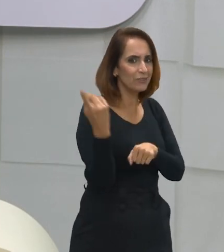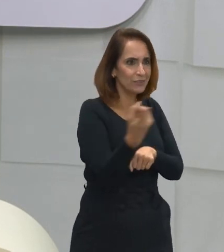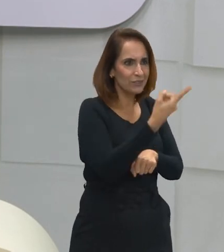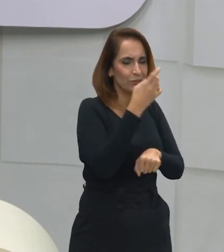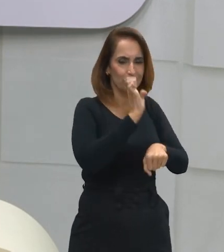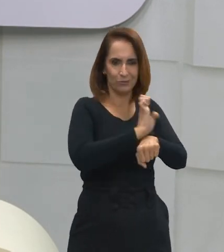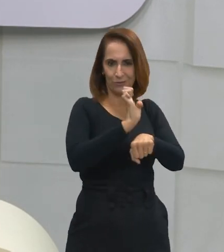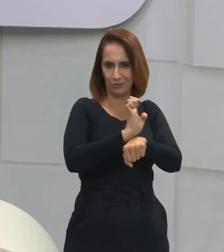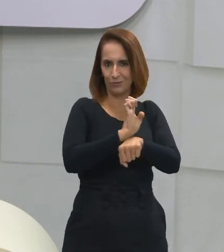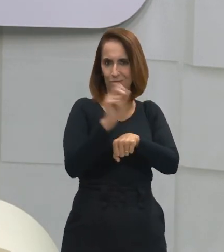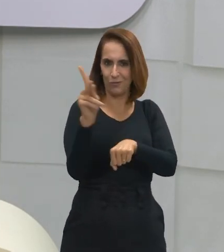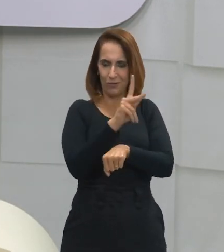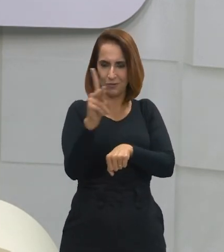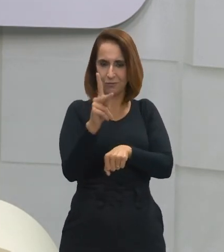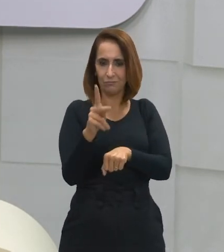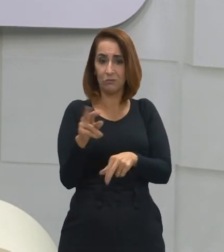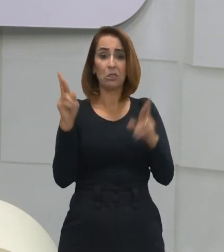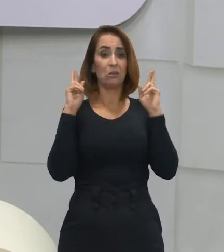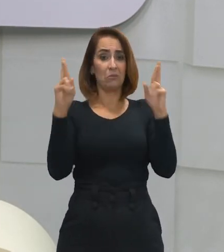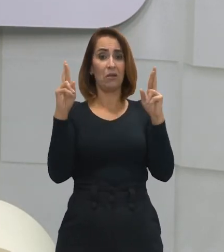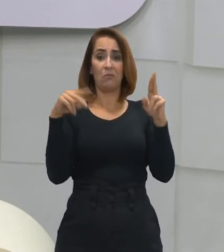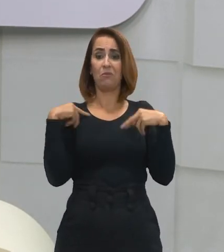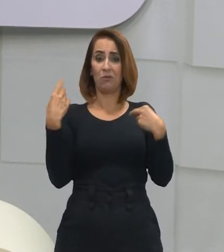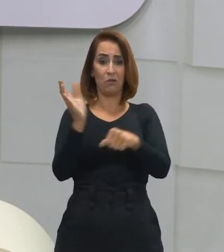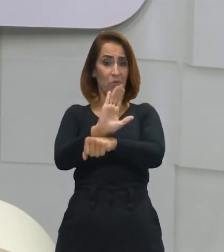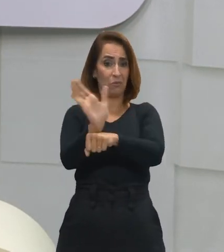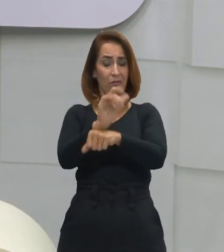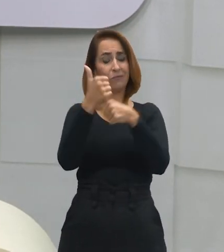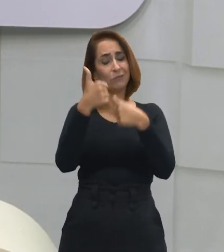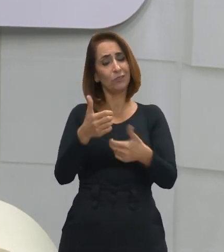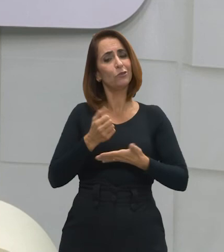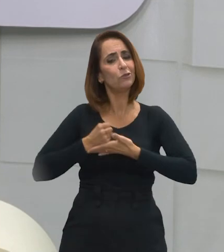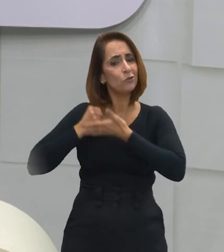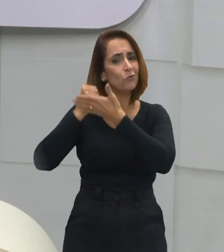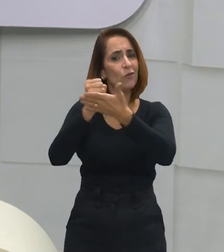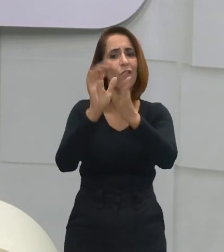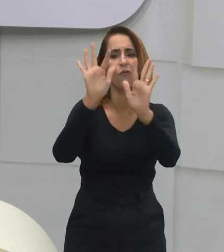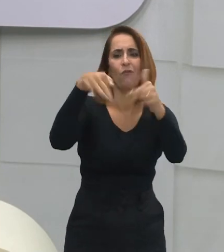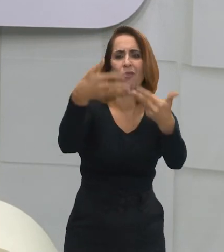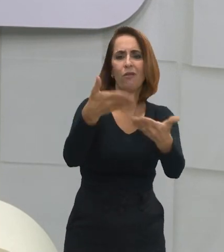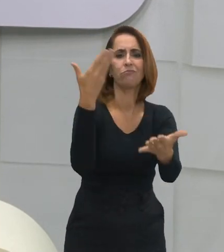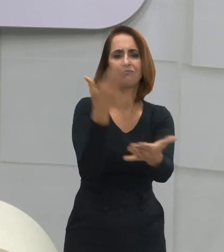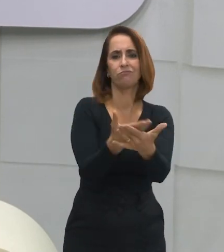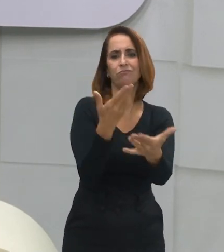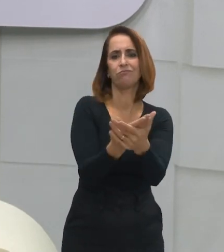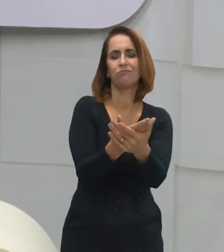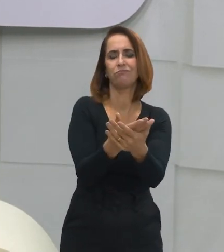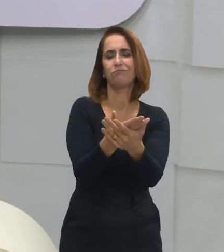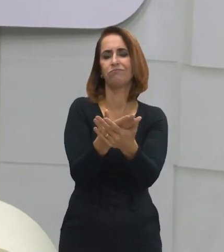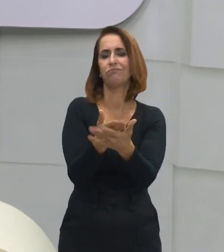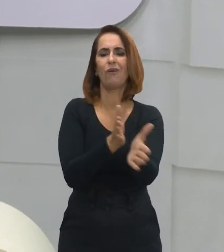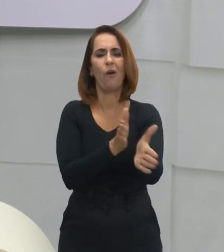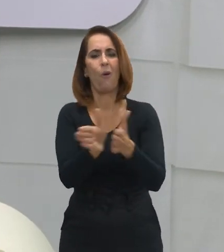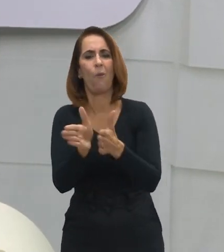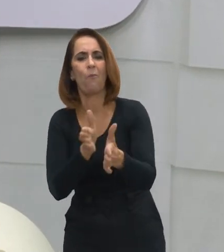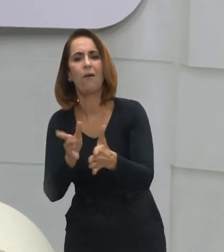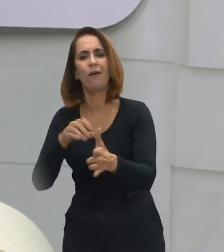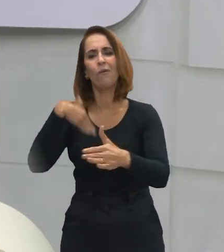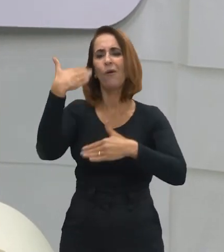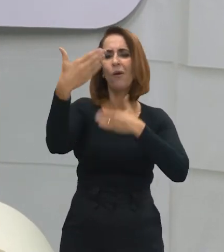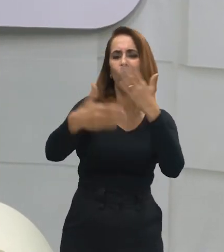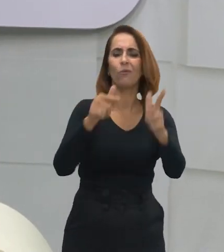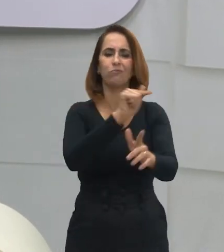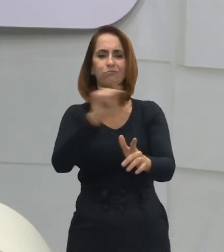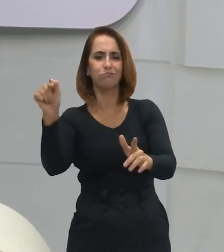professores da nossa rede? Esperamos que o nosso programa esteja te ajudando nessa reta final dos estudos. Acompanhe ao longo